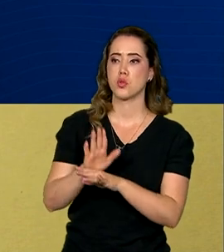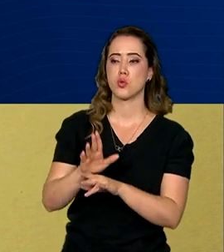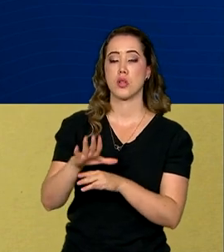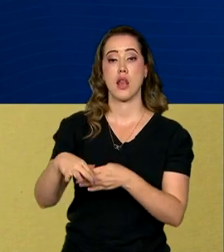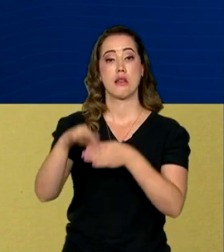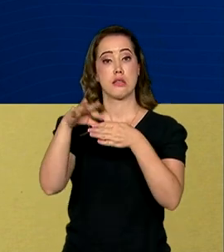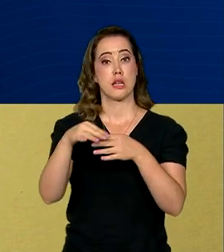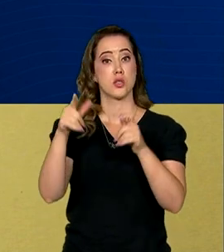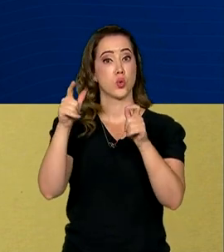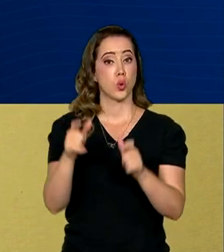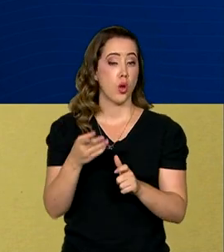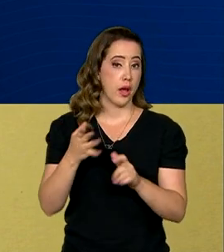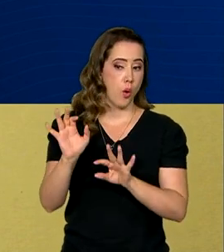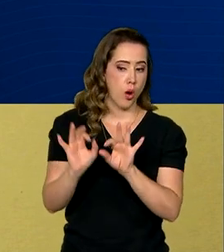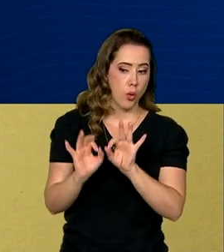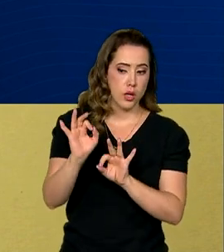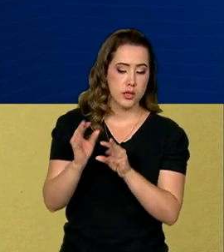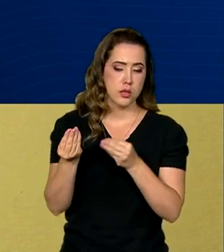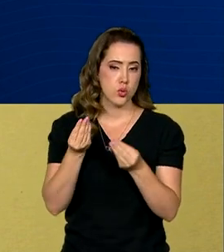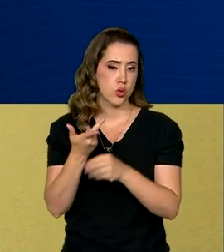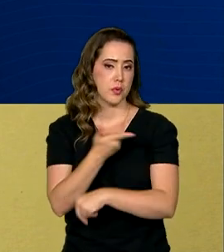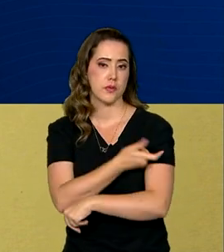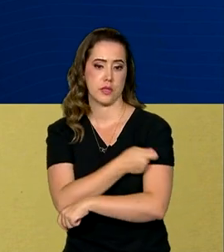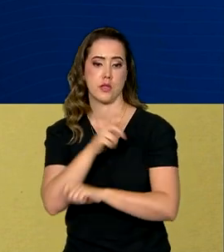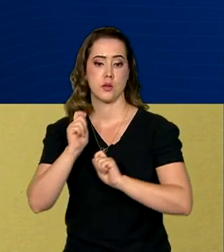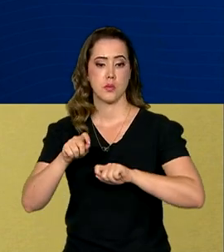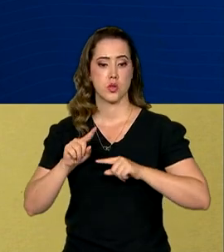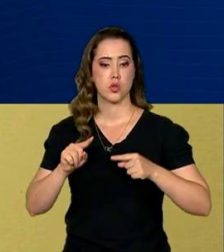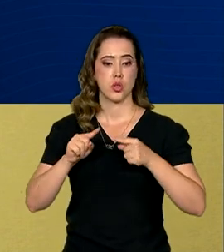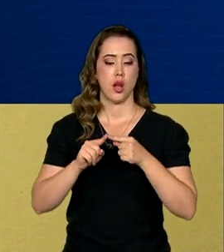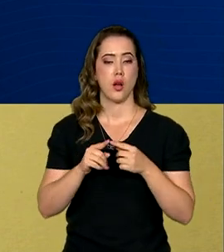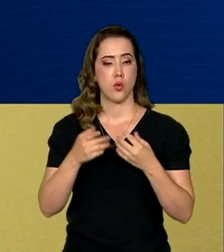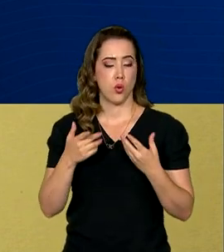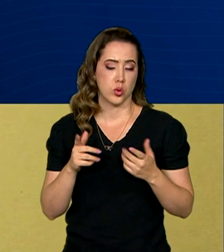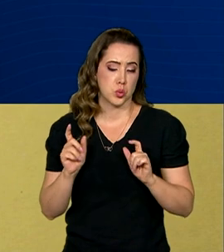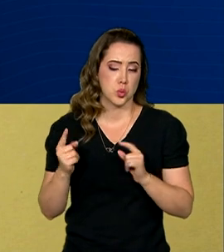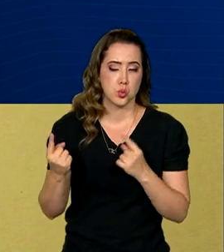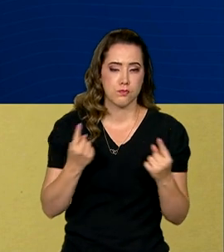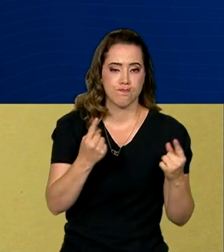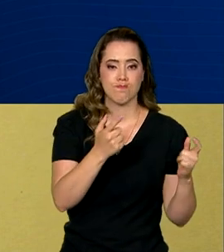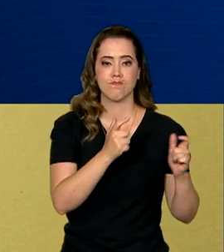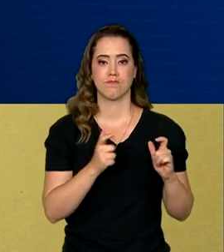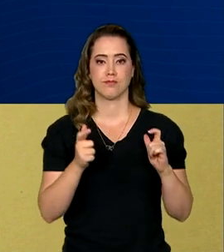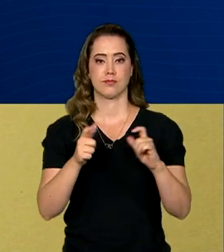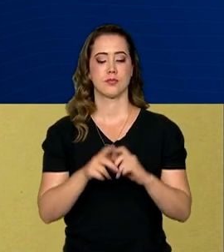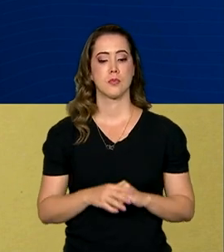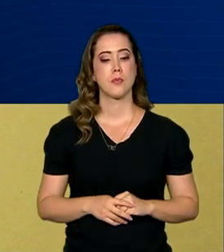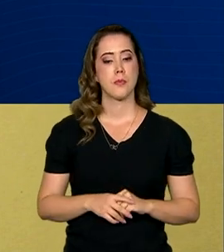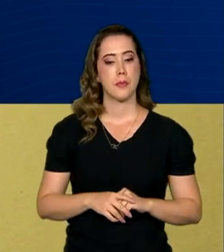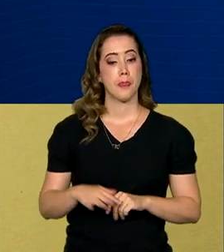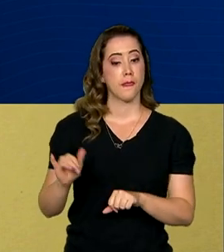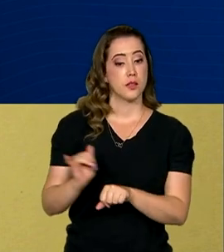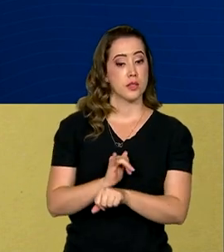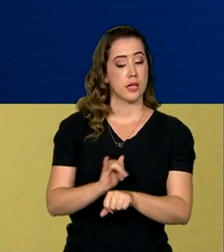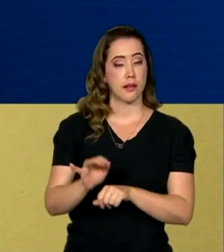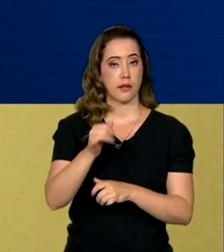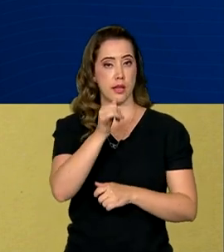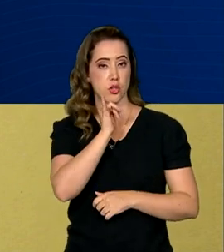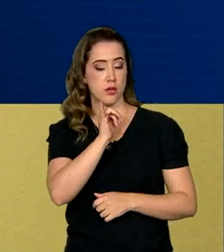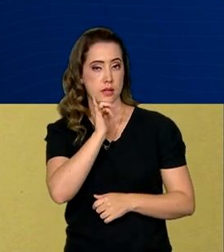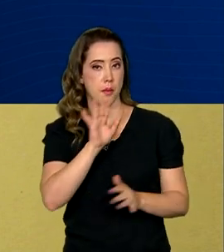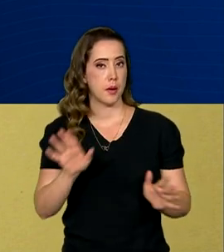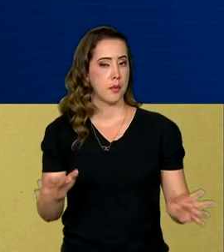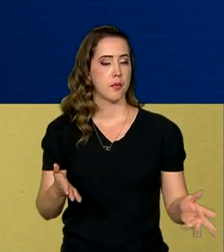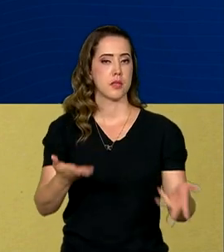lideranças locais a organizar a imunização de acordo com as realidades de cada região. Estratégias como a